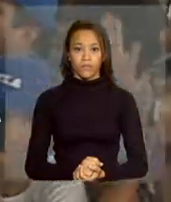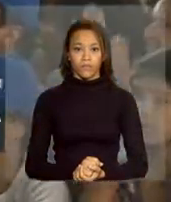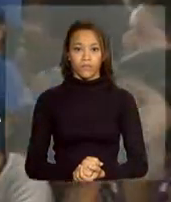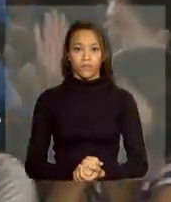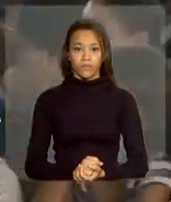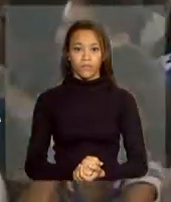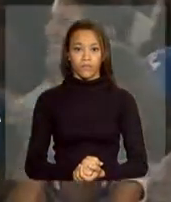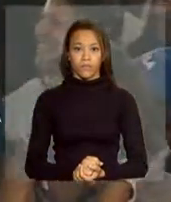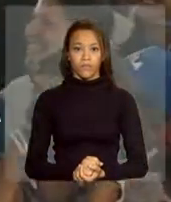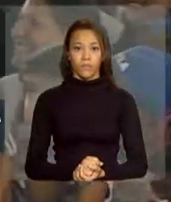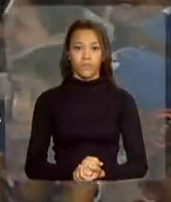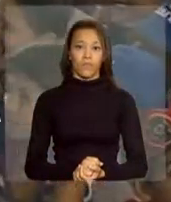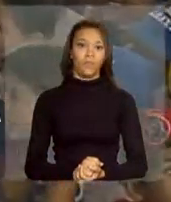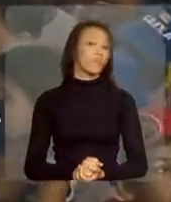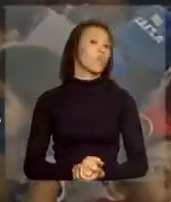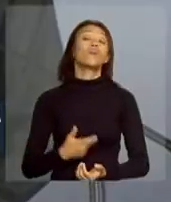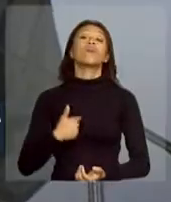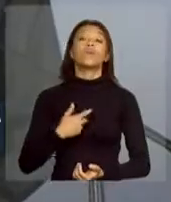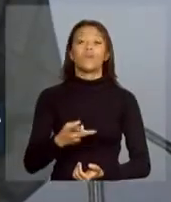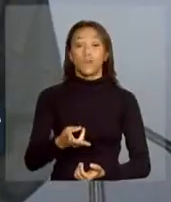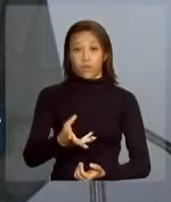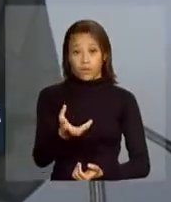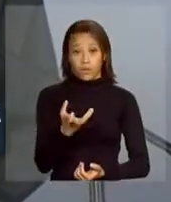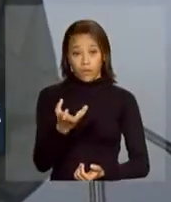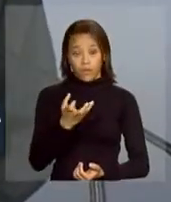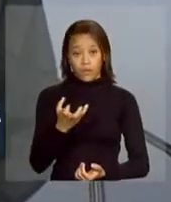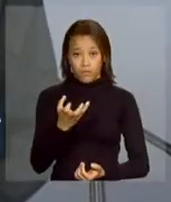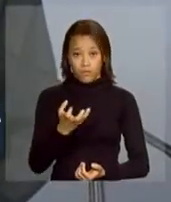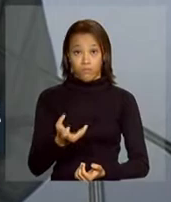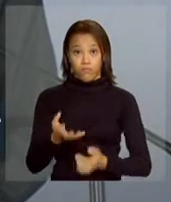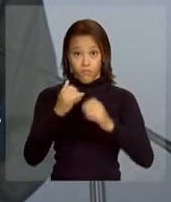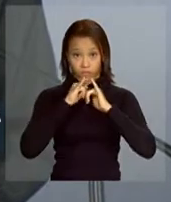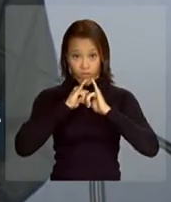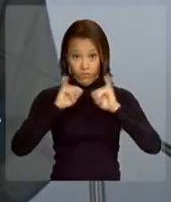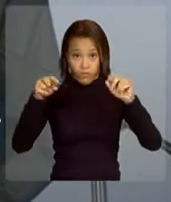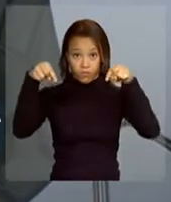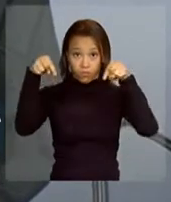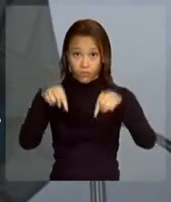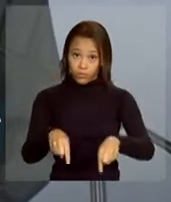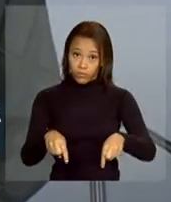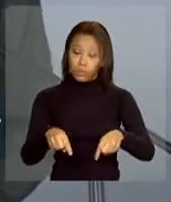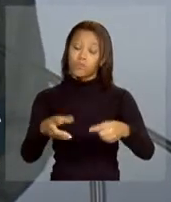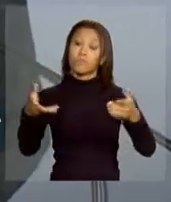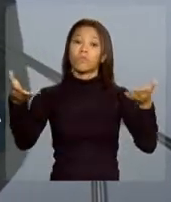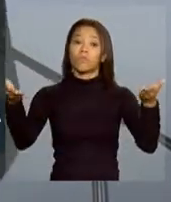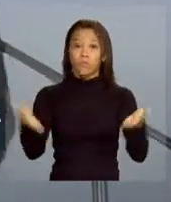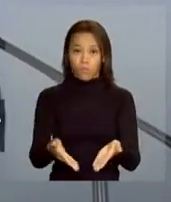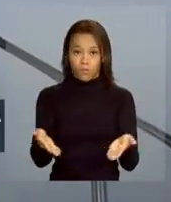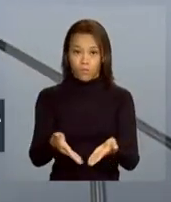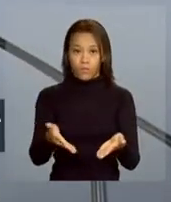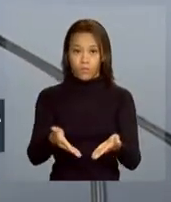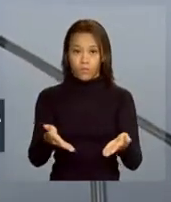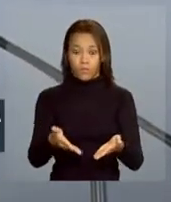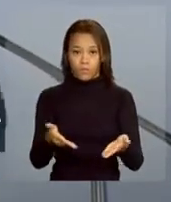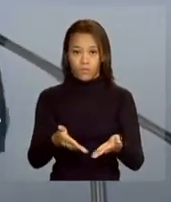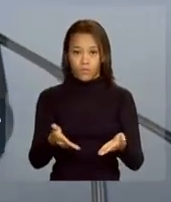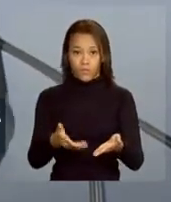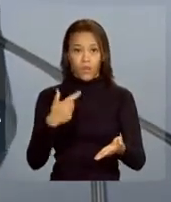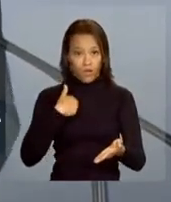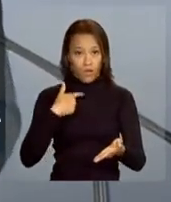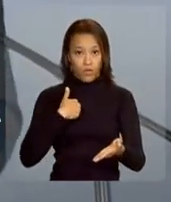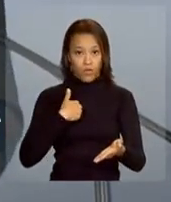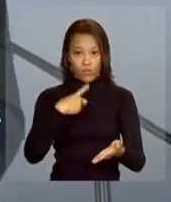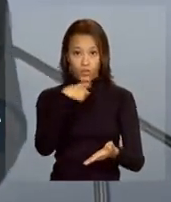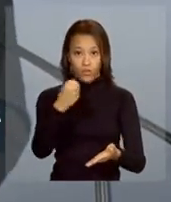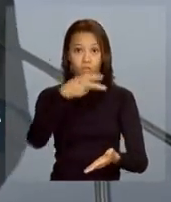E eu quero anunciar aqui, eu quero anunciar aqui, que hoje, como prefeito